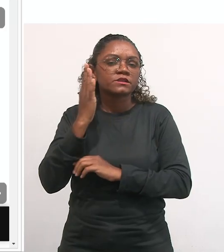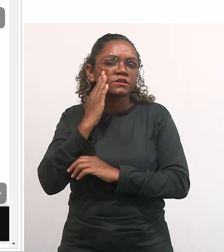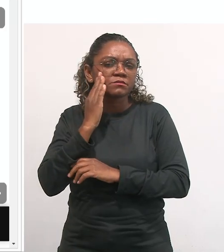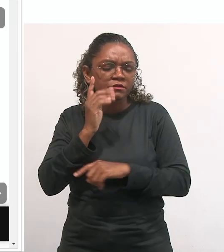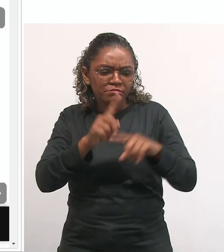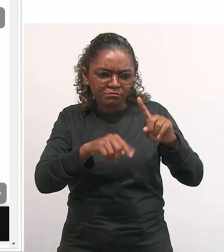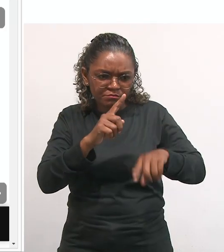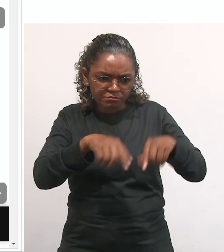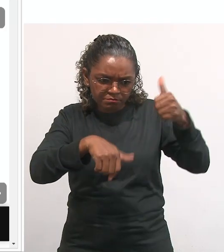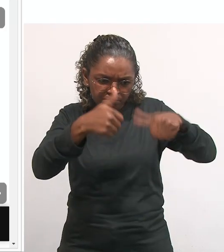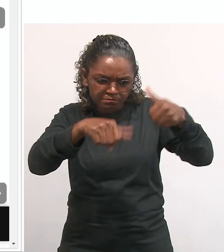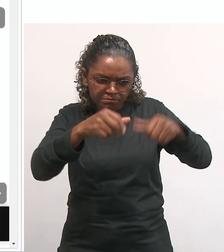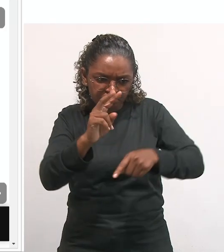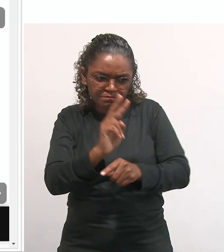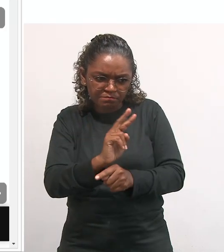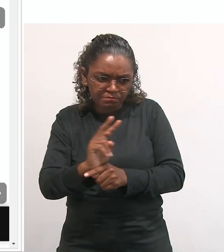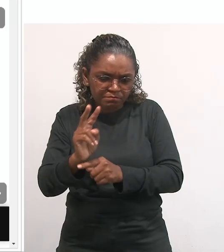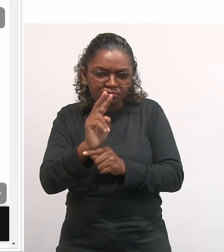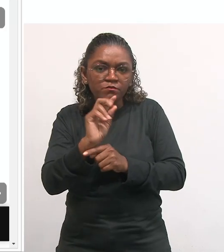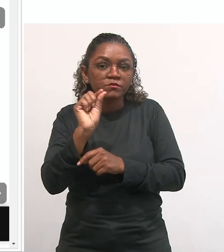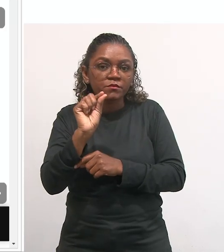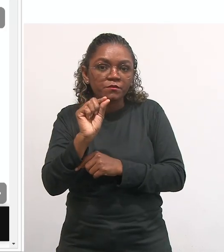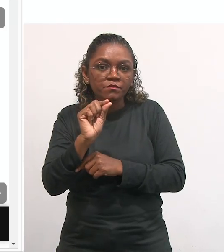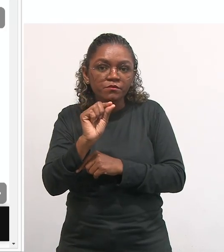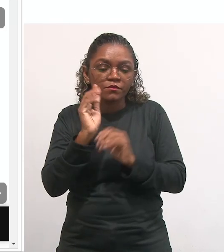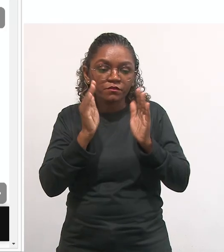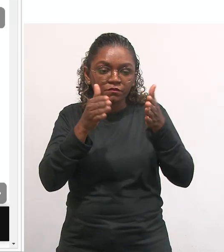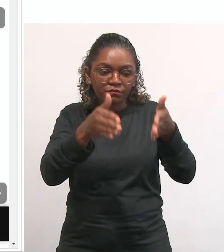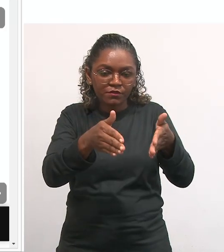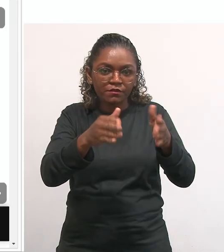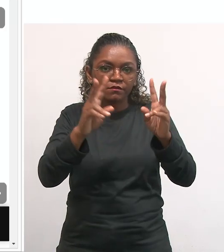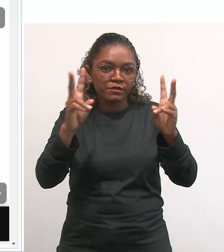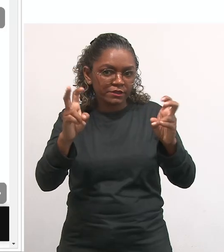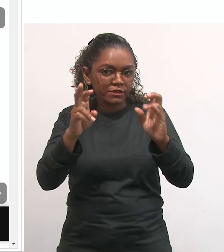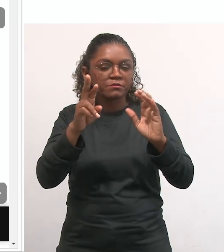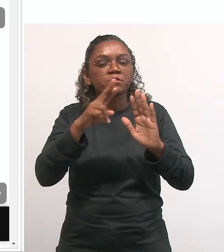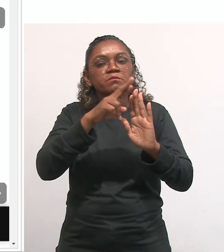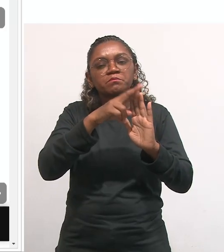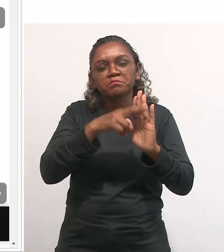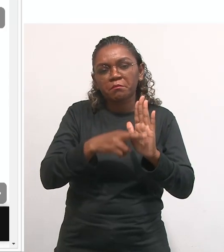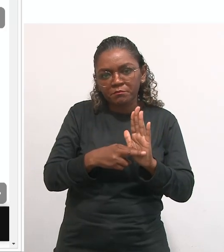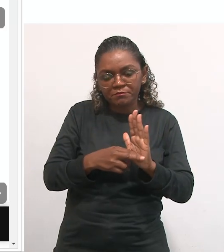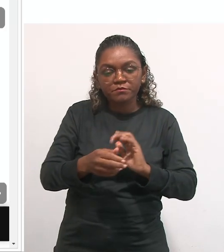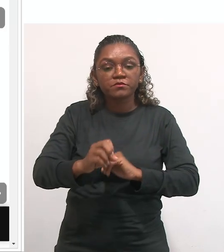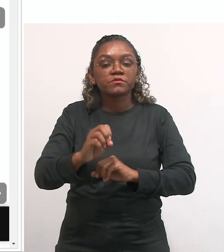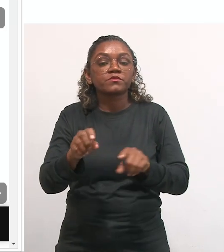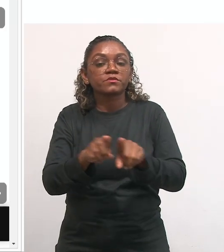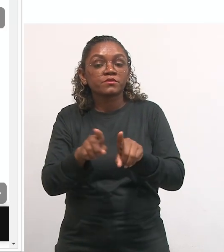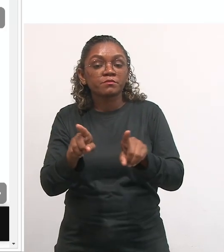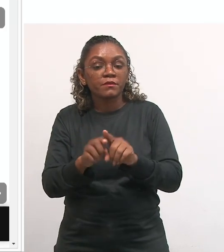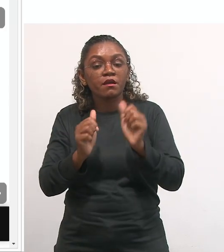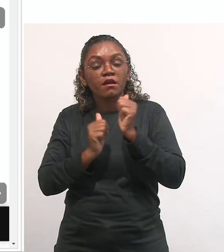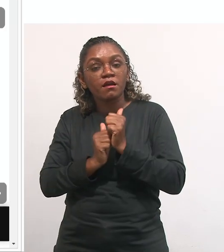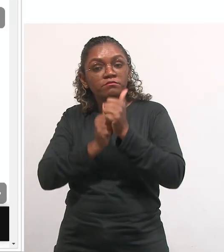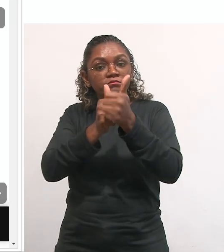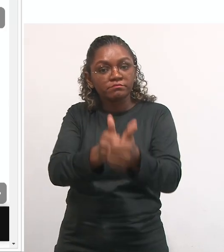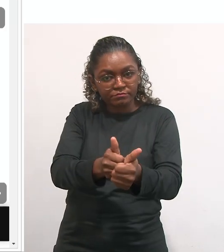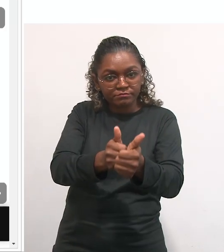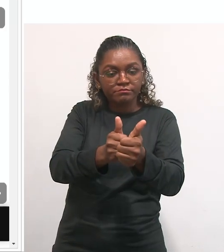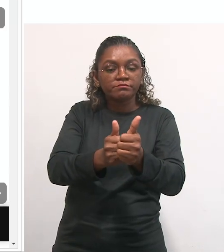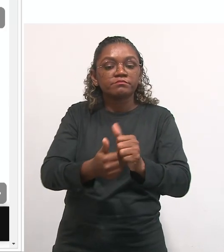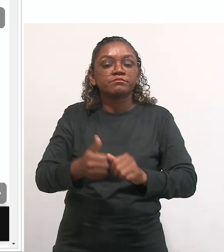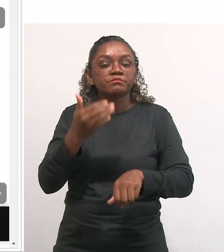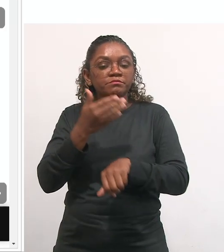de verificação do atendimento a um determinado critério ou a parâmetros, acompanhar,